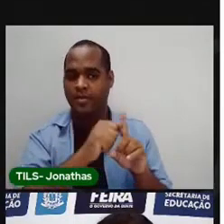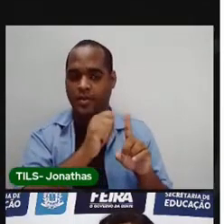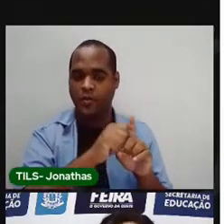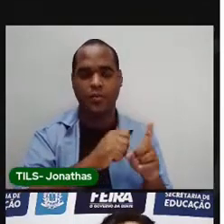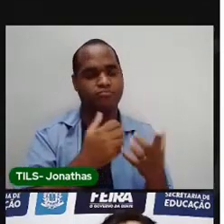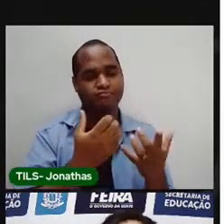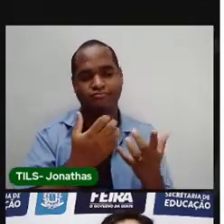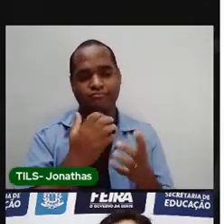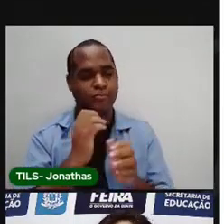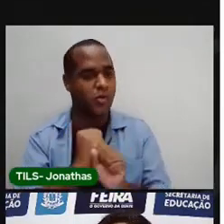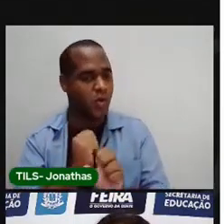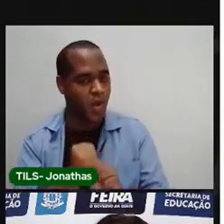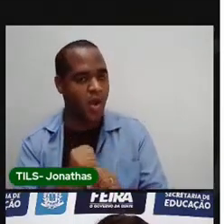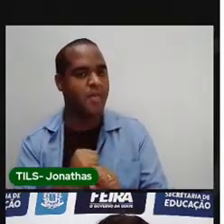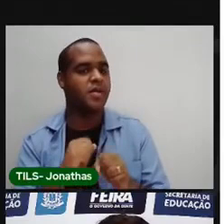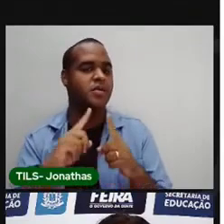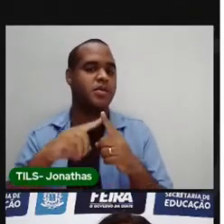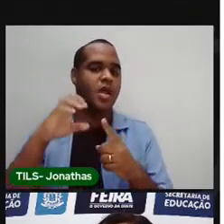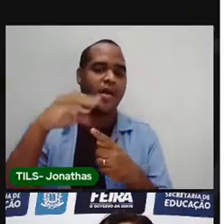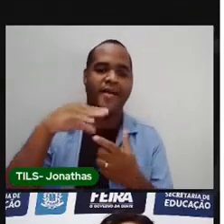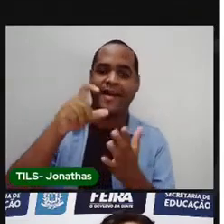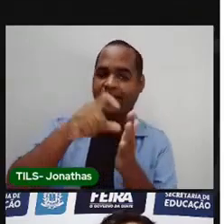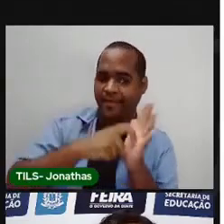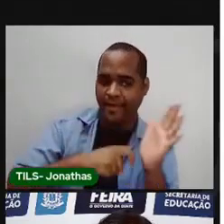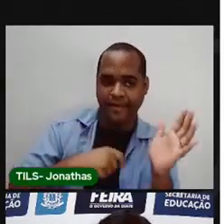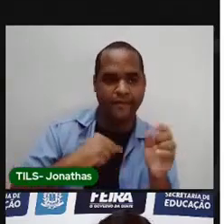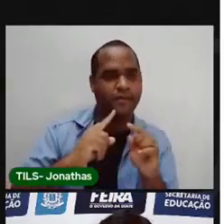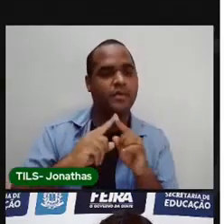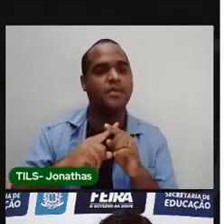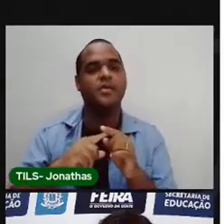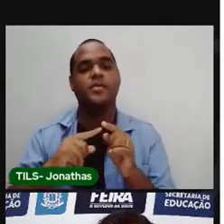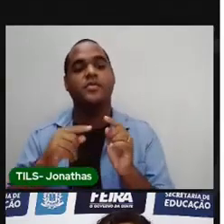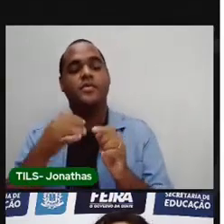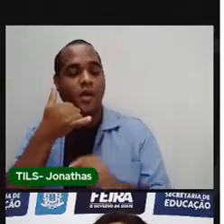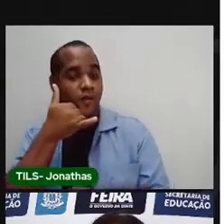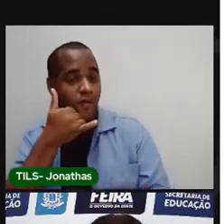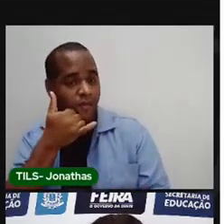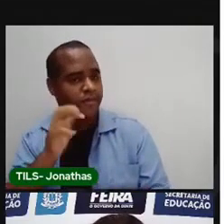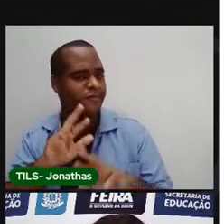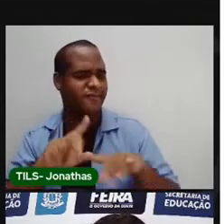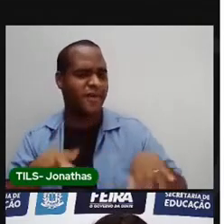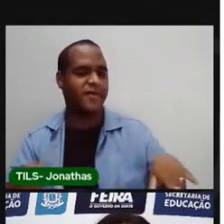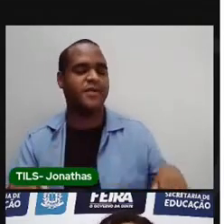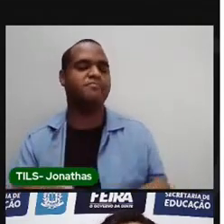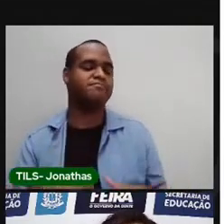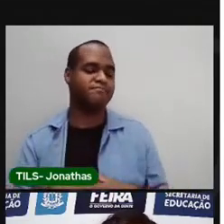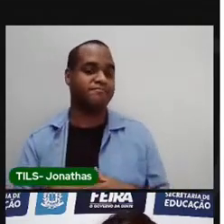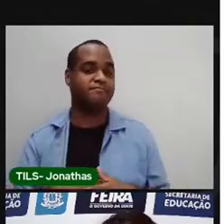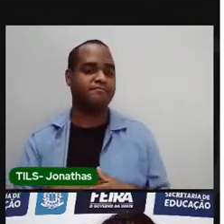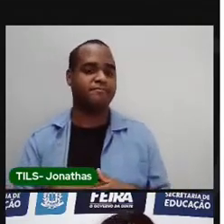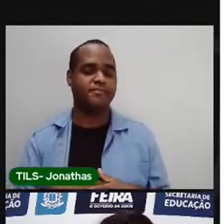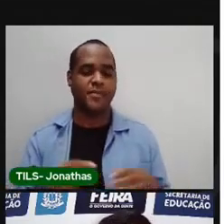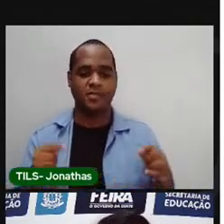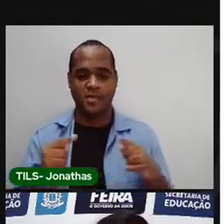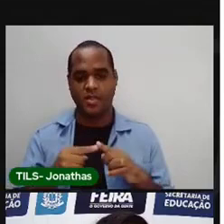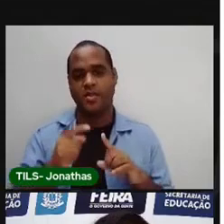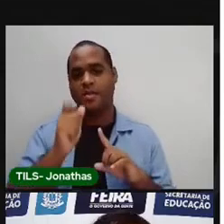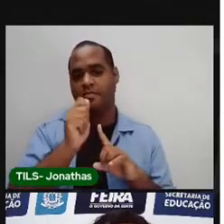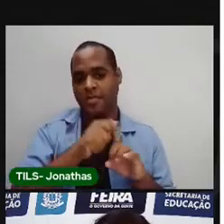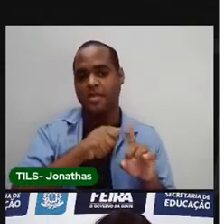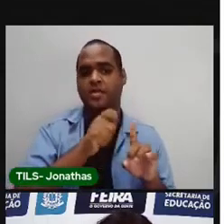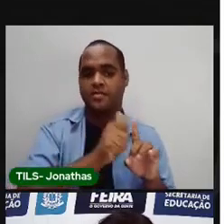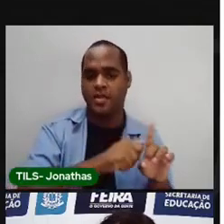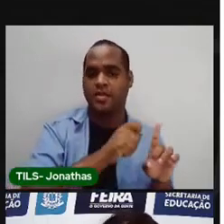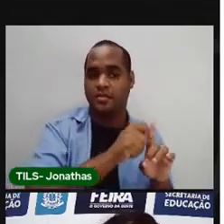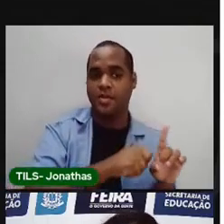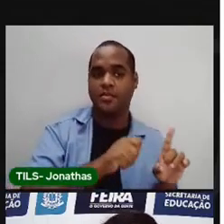contas, fatura do cartão, de telefone. Essas coisas são mensais.